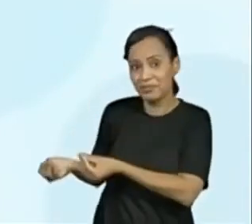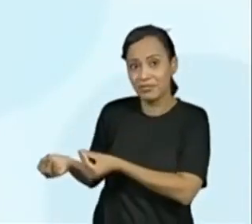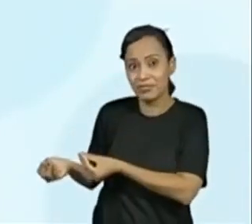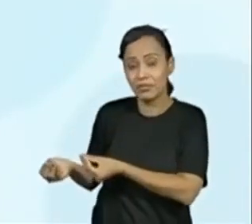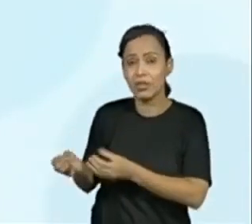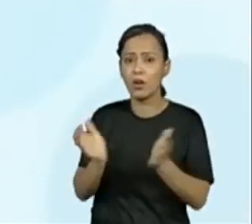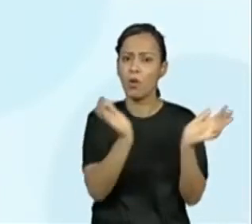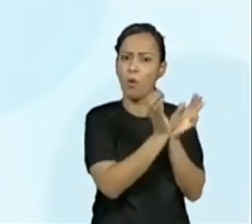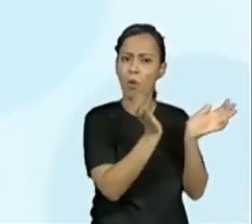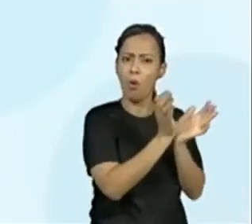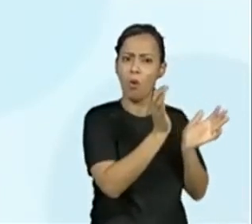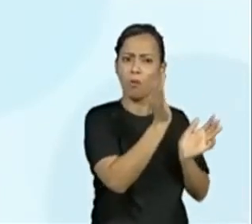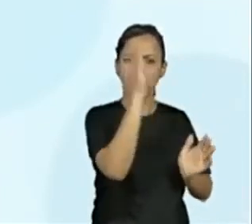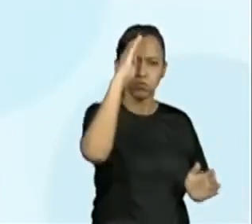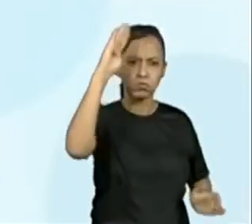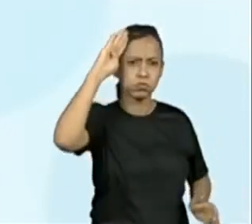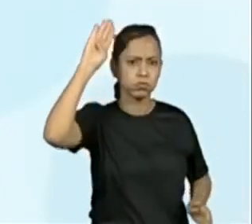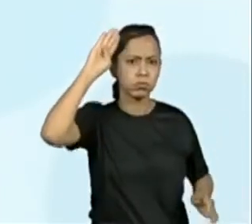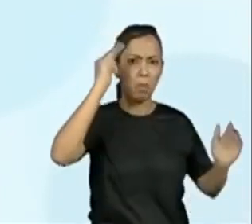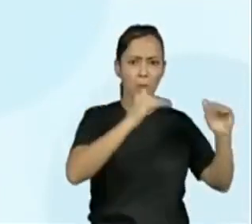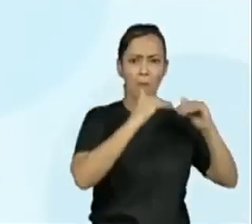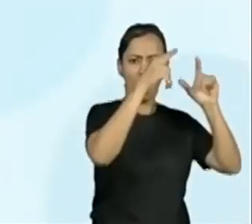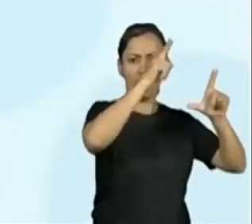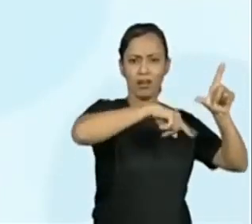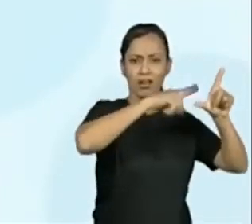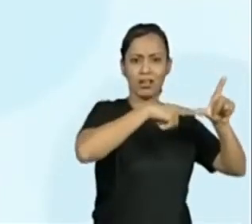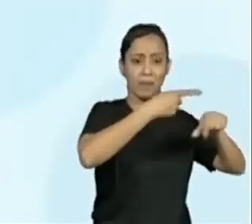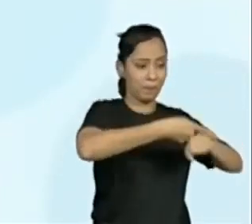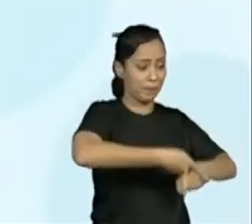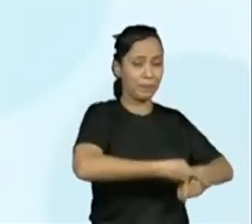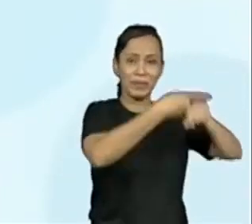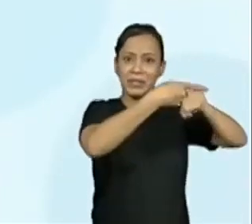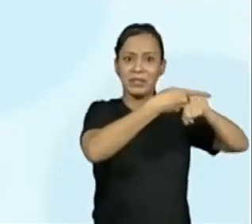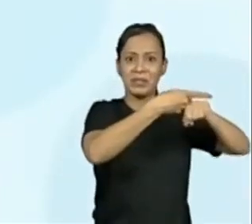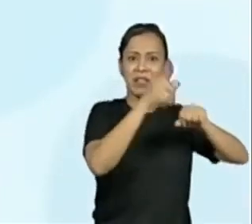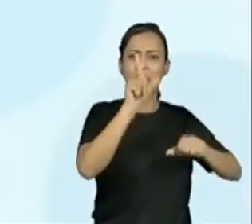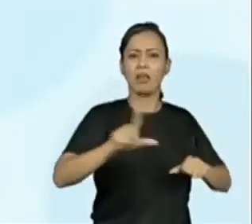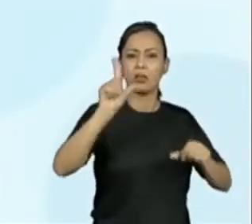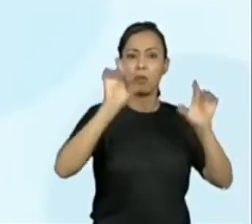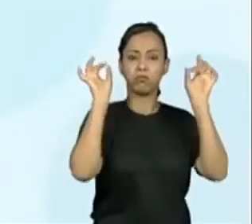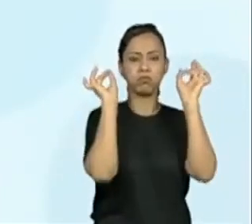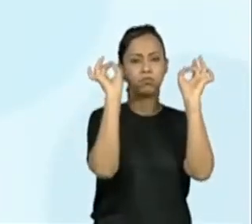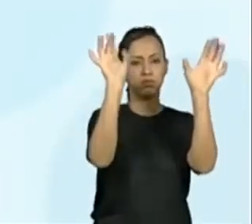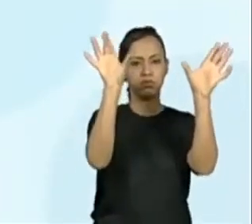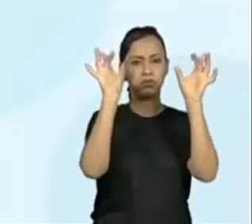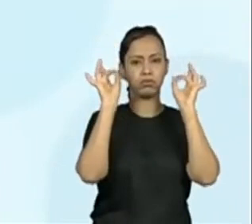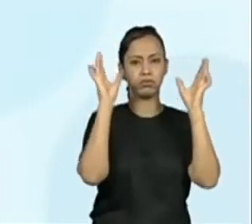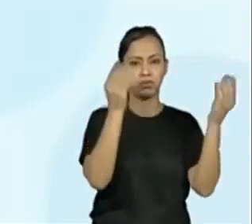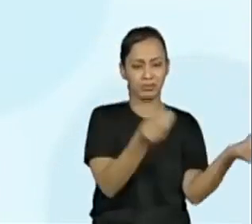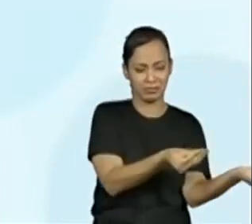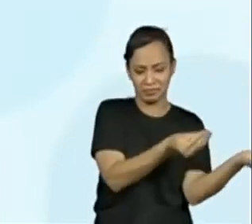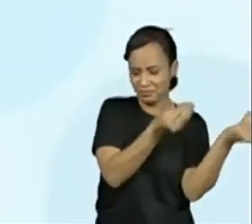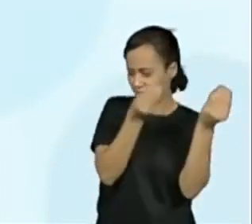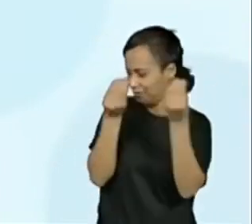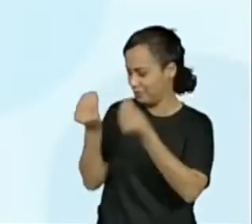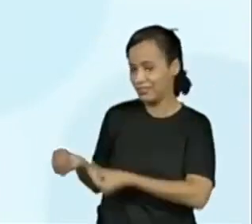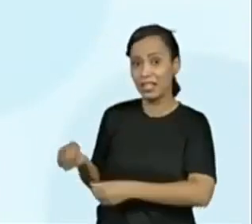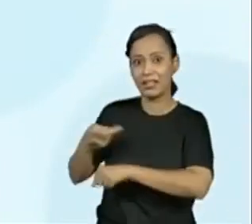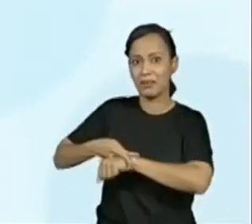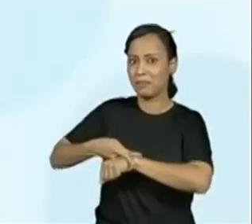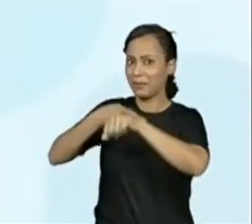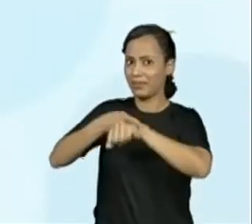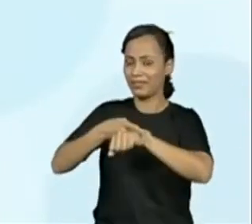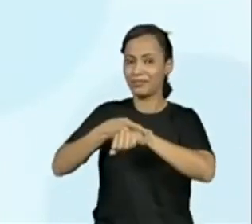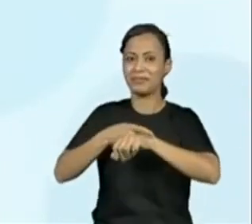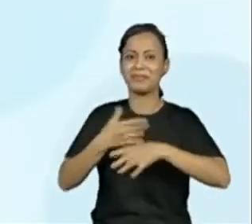de apenas 12 anos, para presenteá-lo com o melhor da literatura. Acabei de falar com ele por telefone